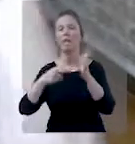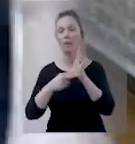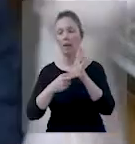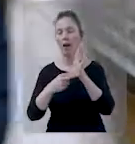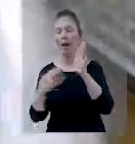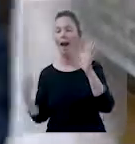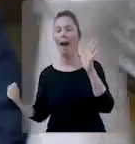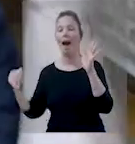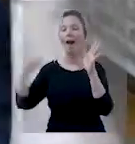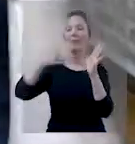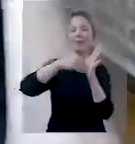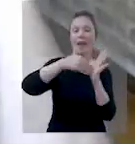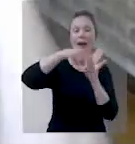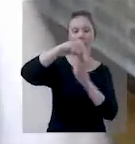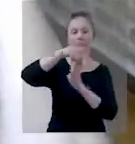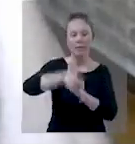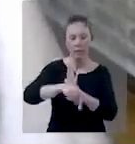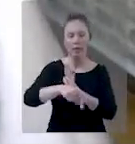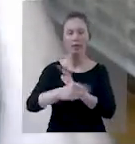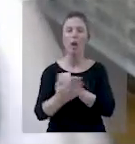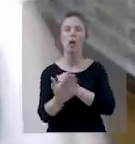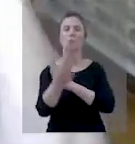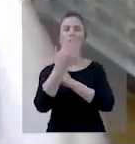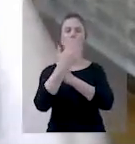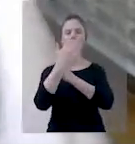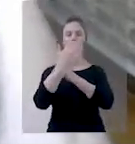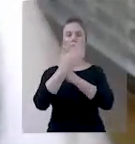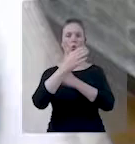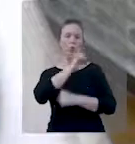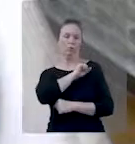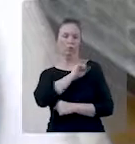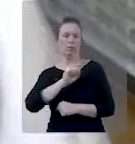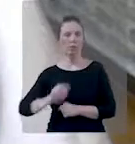dizer até aqui nos ajudou o Senhor.